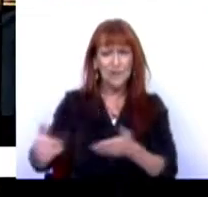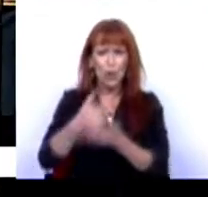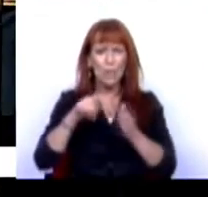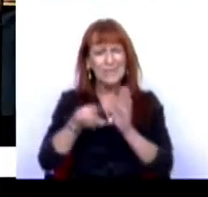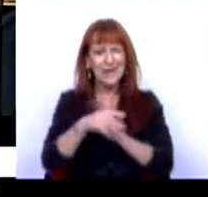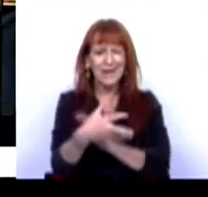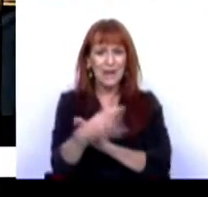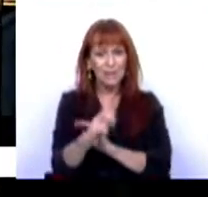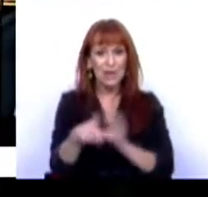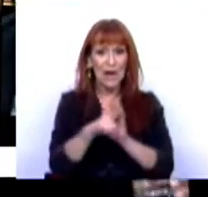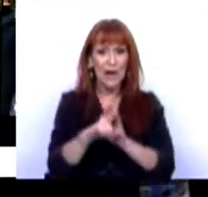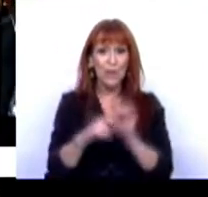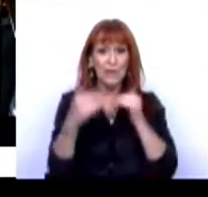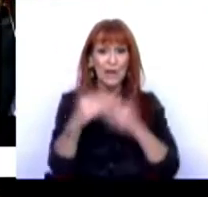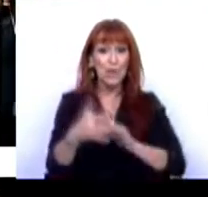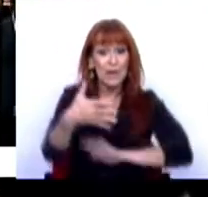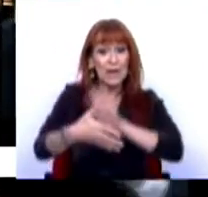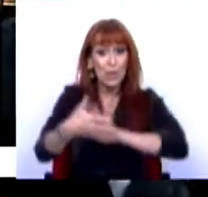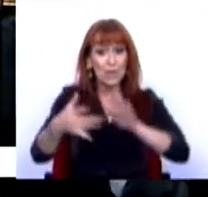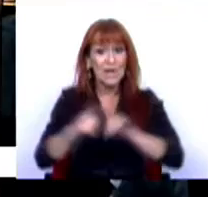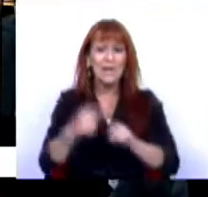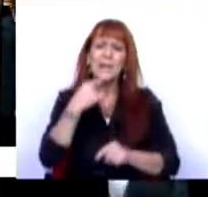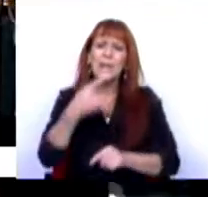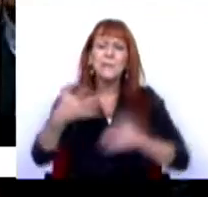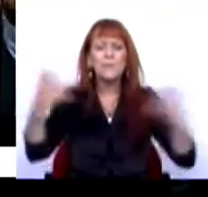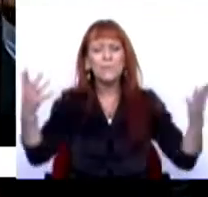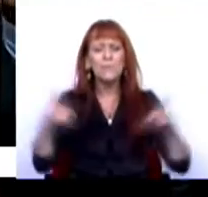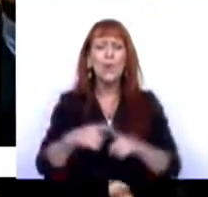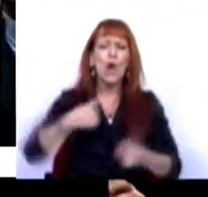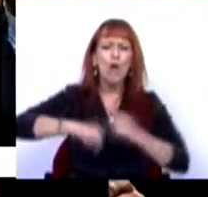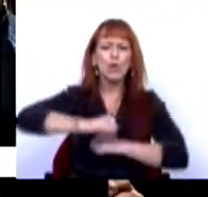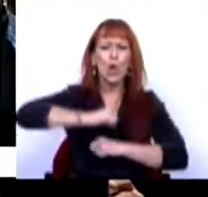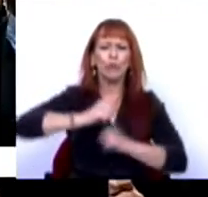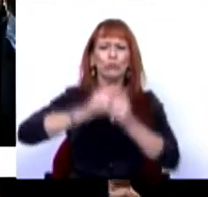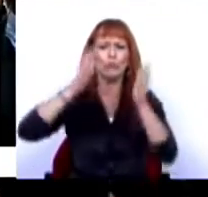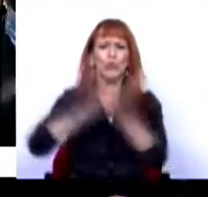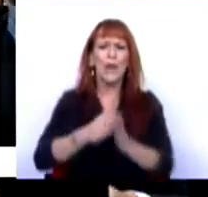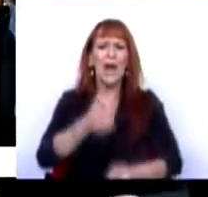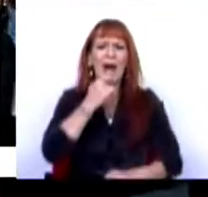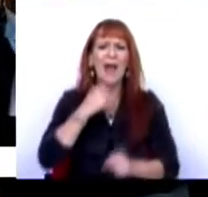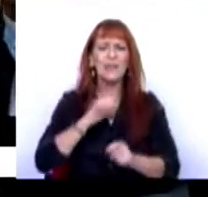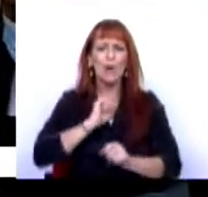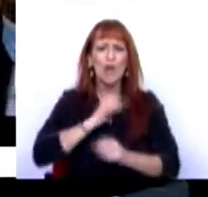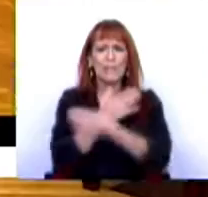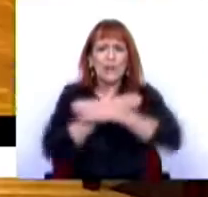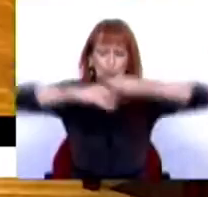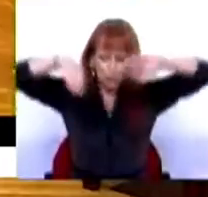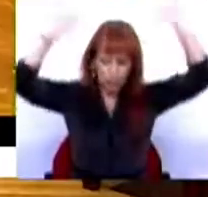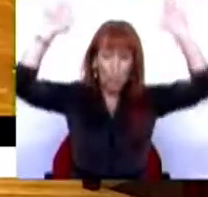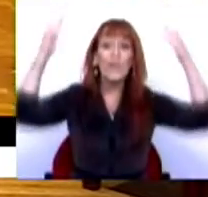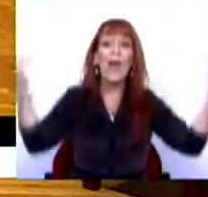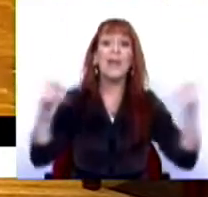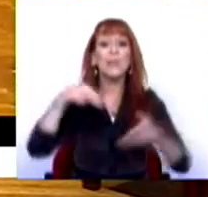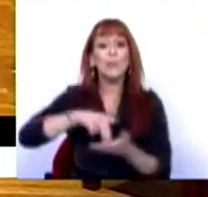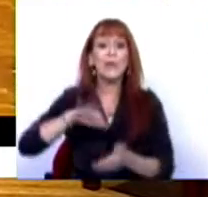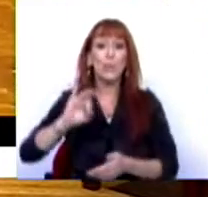o artigo 13º da Lei de Condicionamento Industrial e vamos dizer assim, somos contra tudo desde que não seja para os nossos amigos. E esta é a